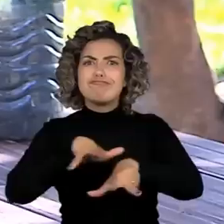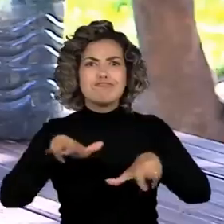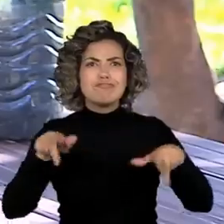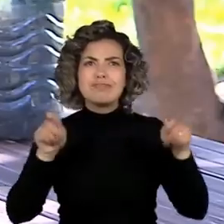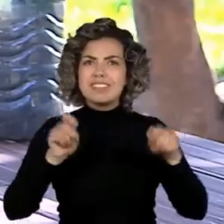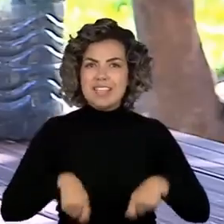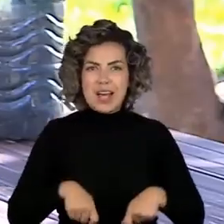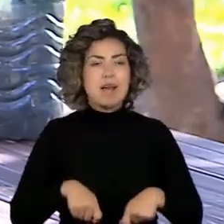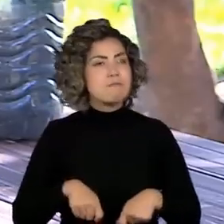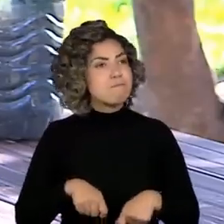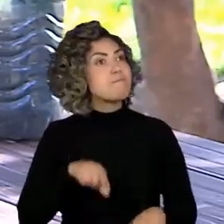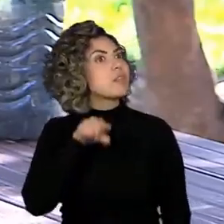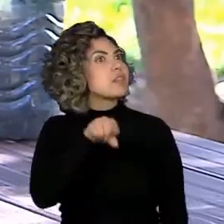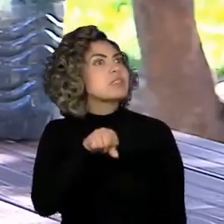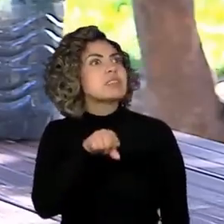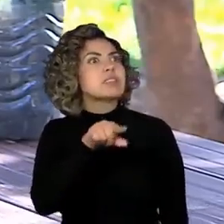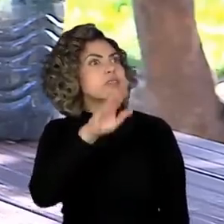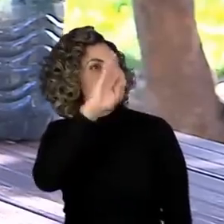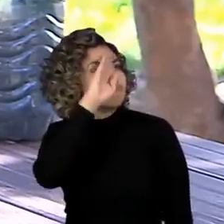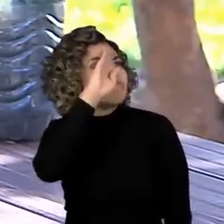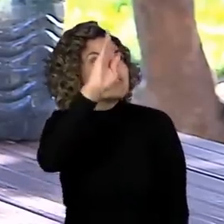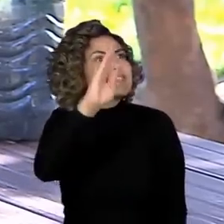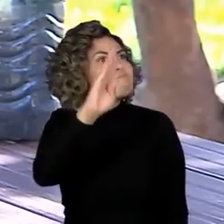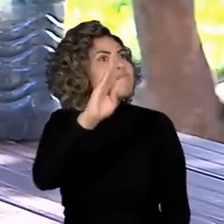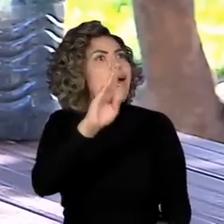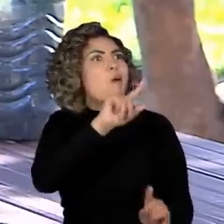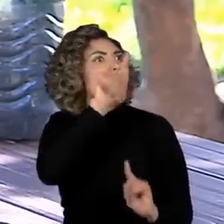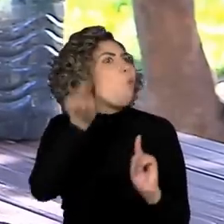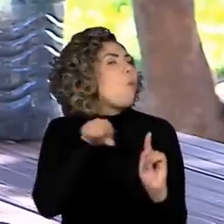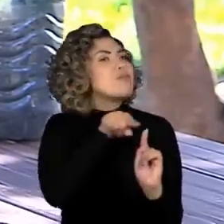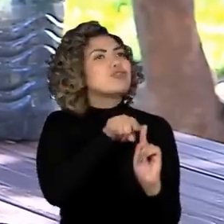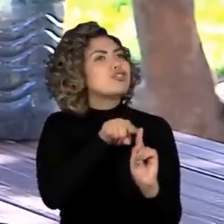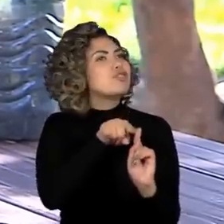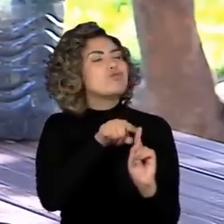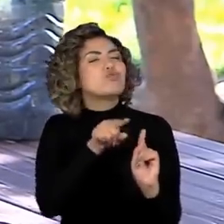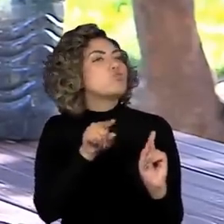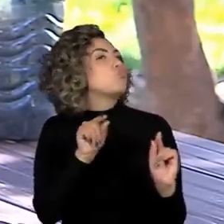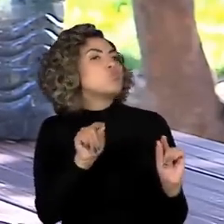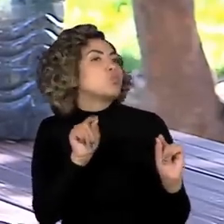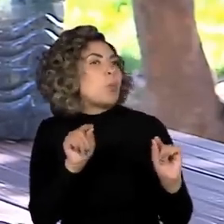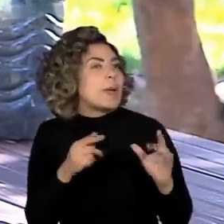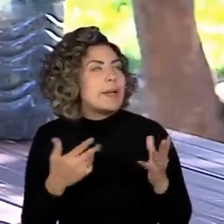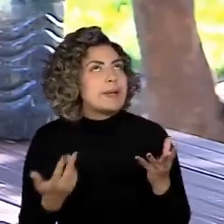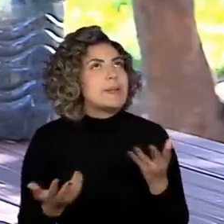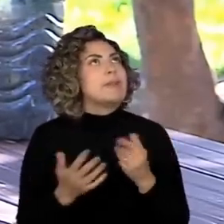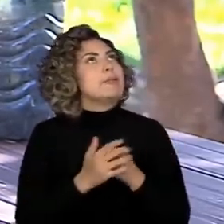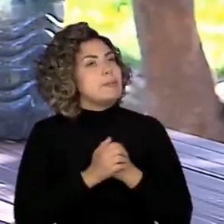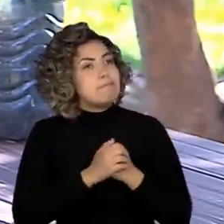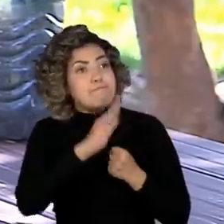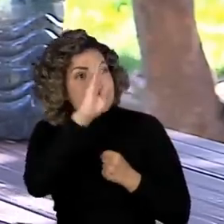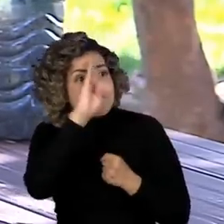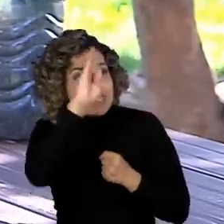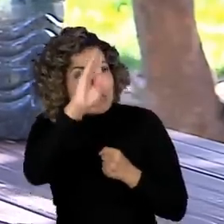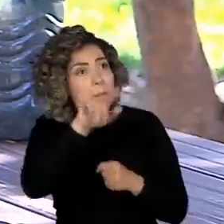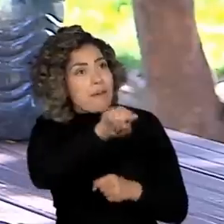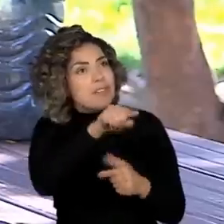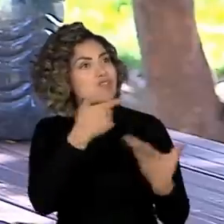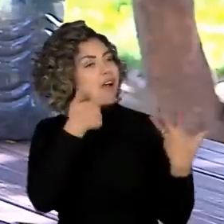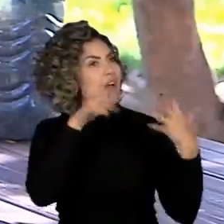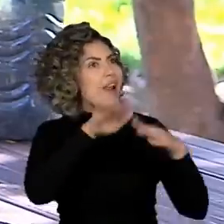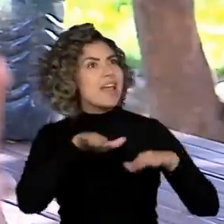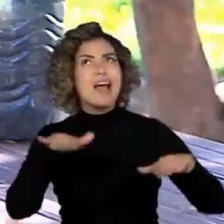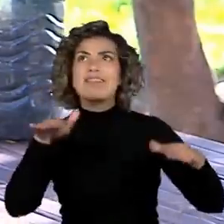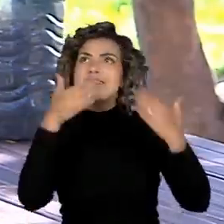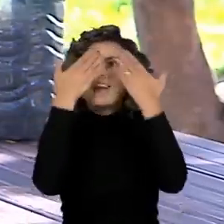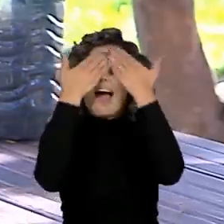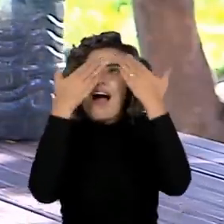A essência mesmo desse projeto é trazer as crianças a esse mundo